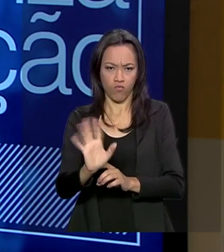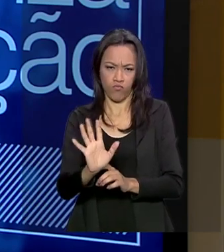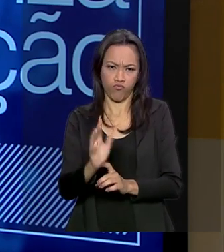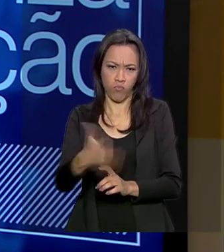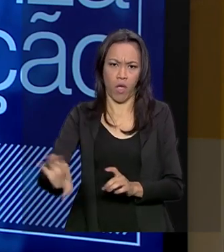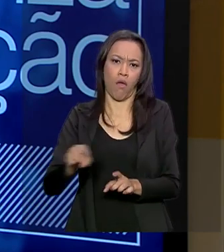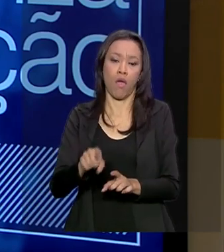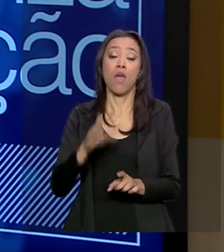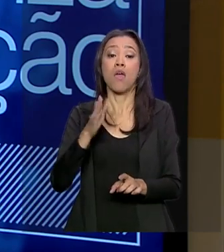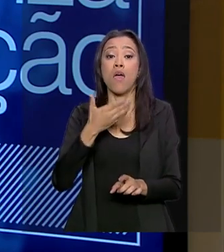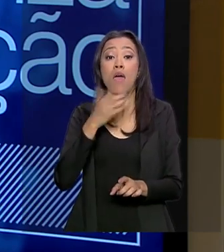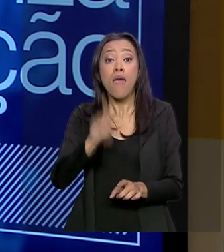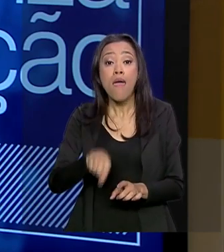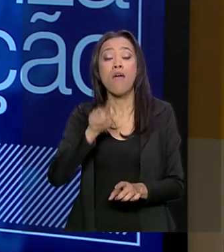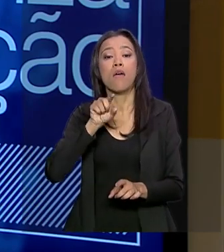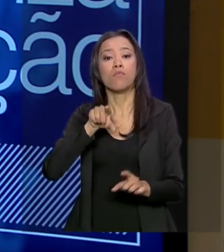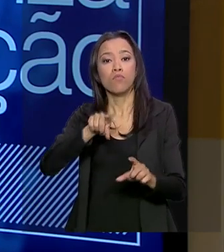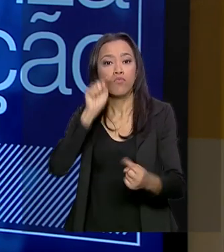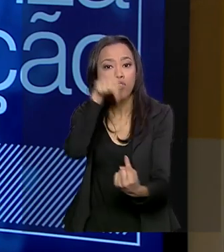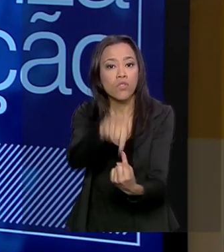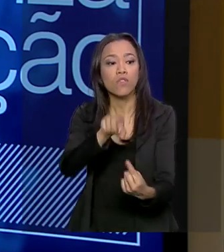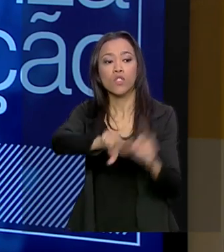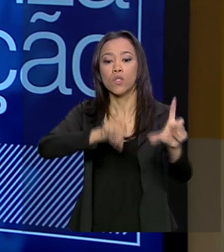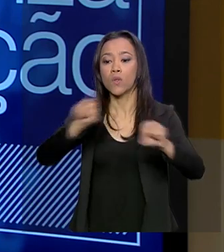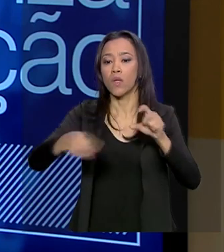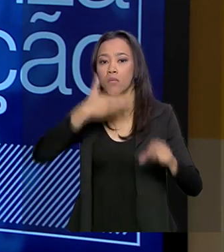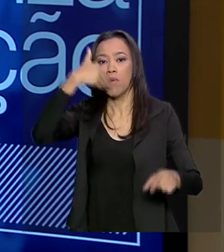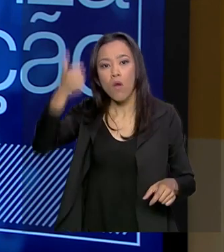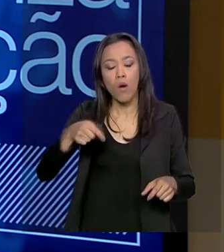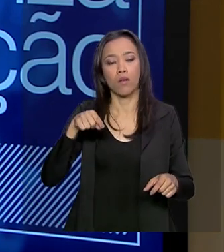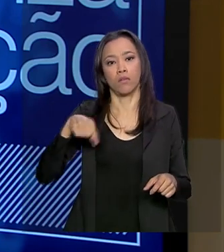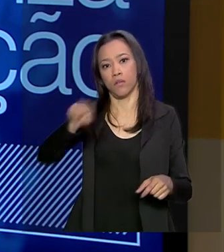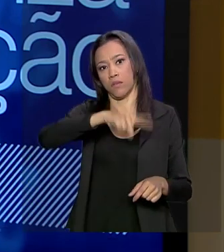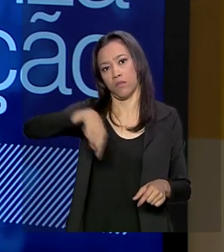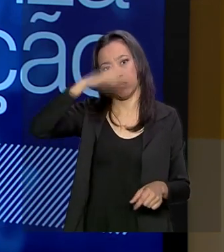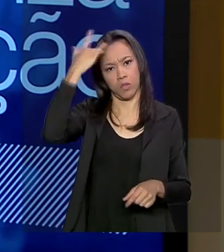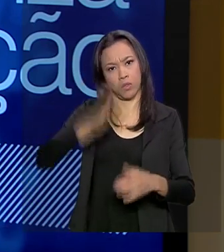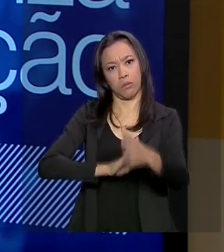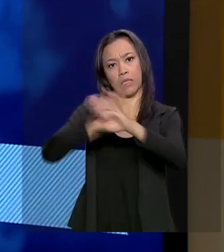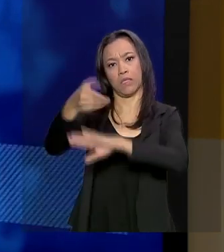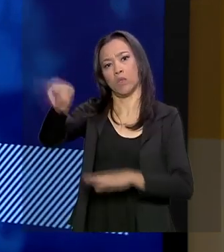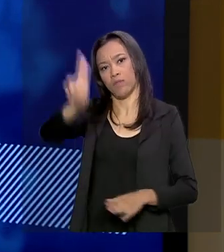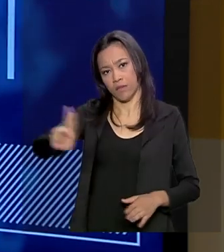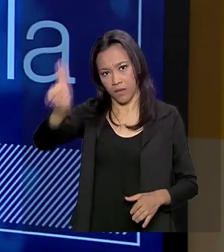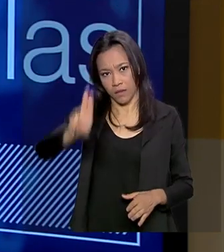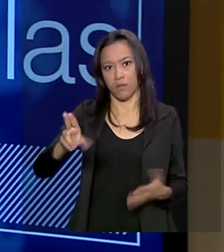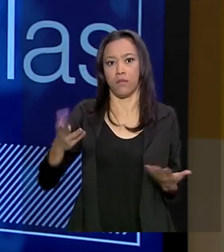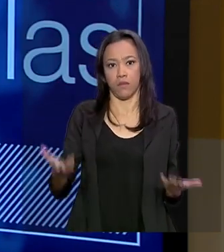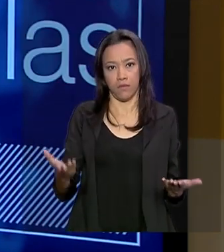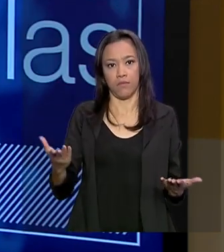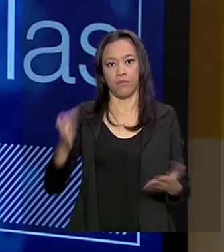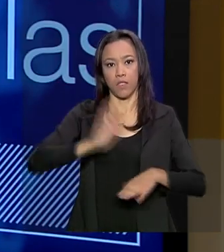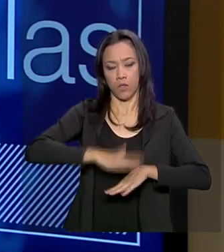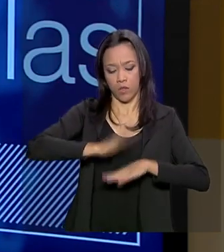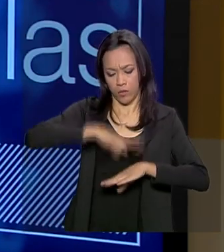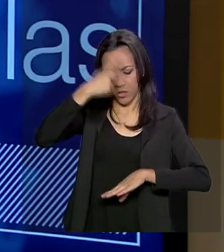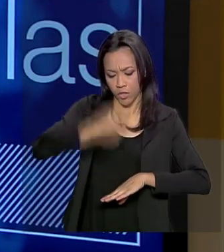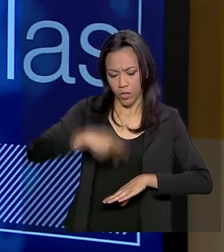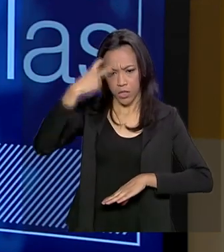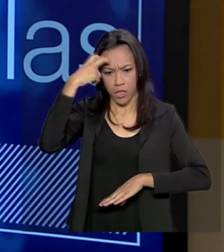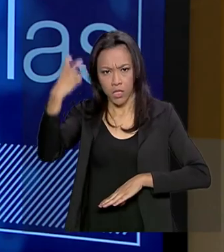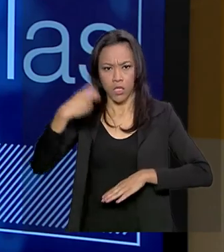pessoas para ocupar as vagas limitadas nas faculdades. Tá? Mérito. Nossa